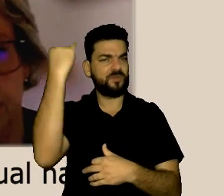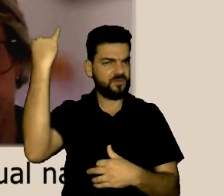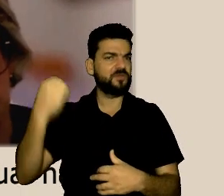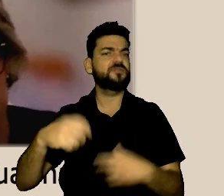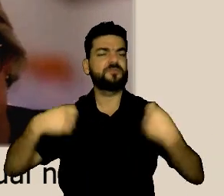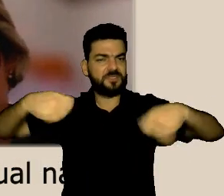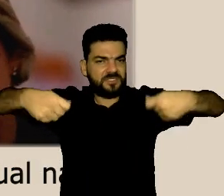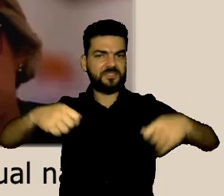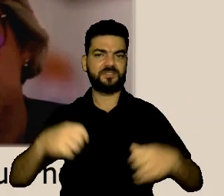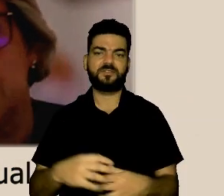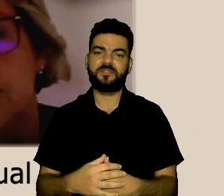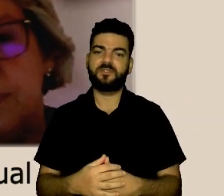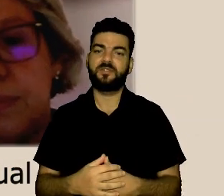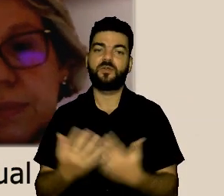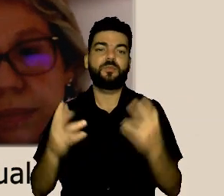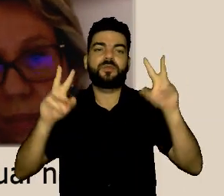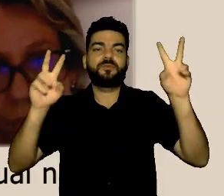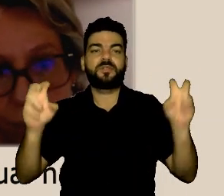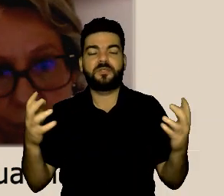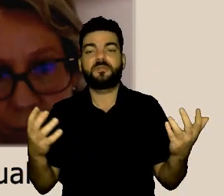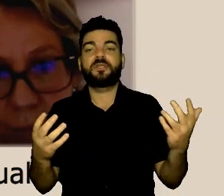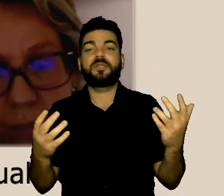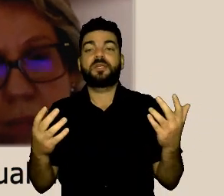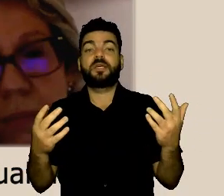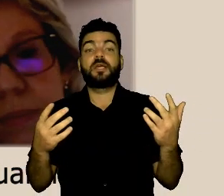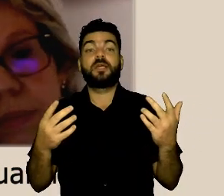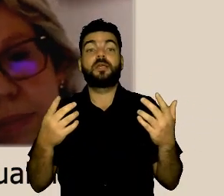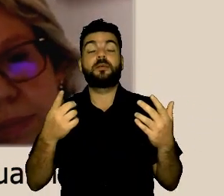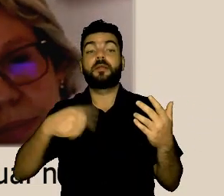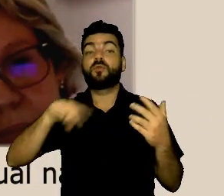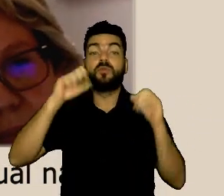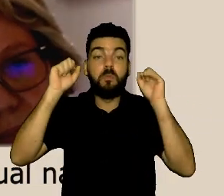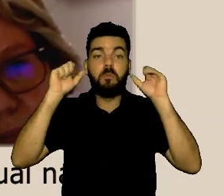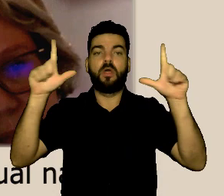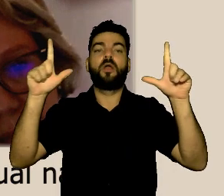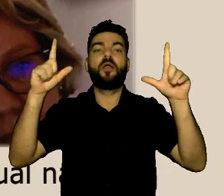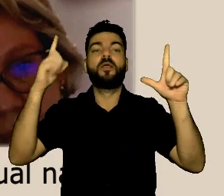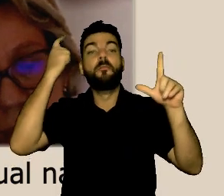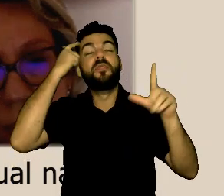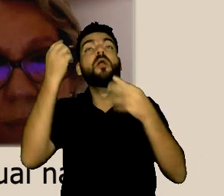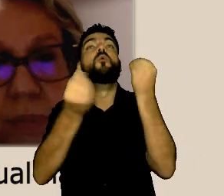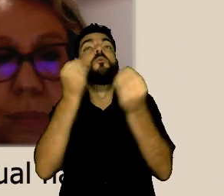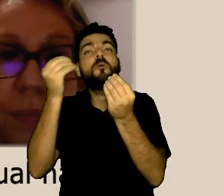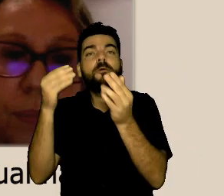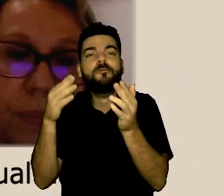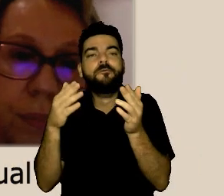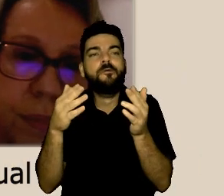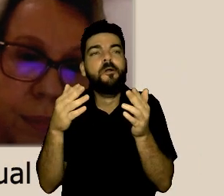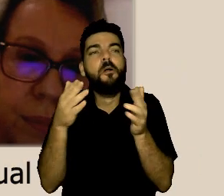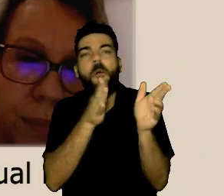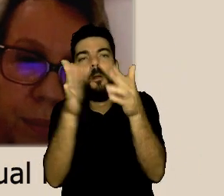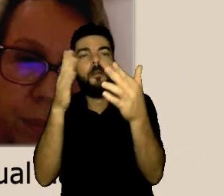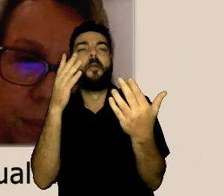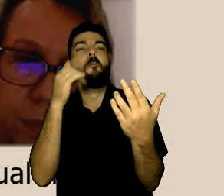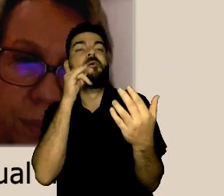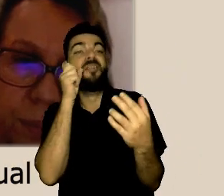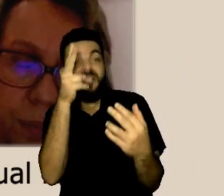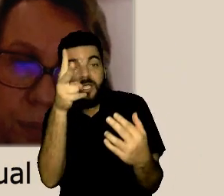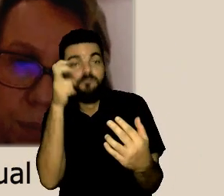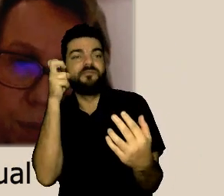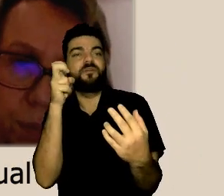caminhos para evitar essas ocorrências, para que nós possamos ter um ambiente